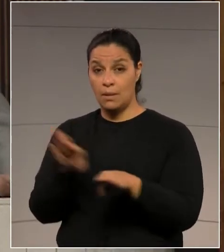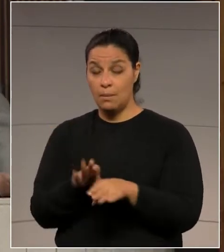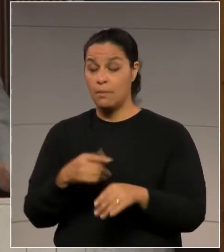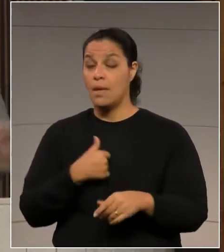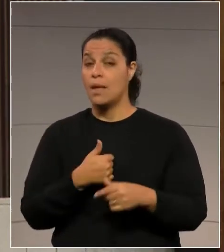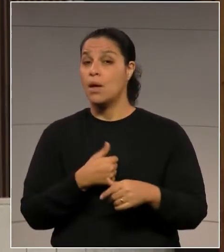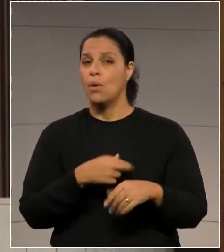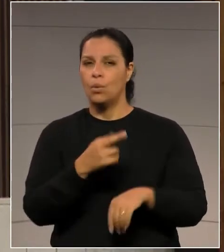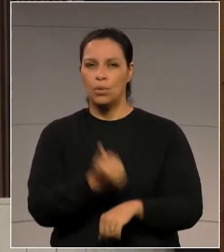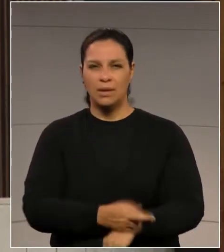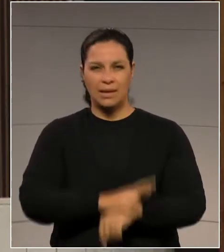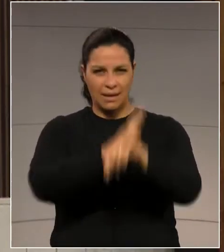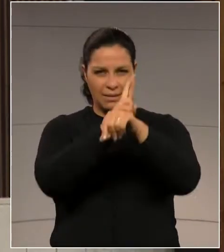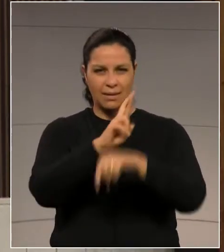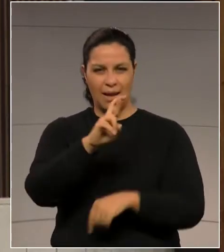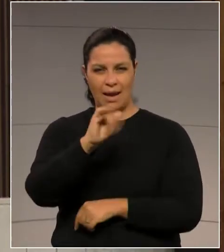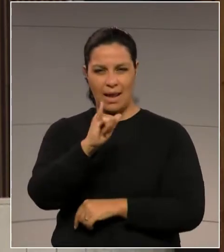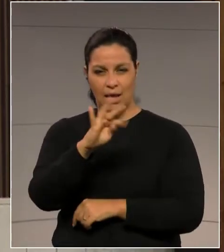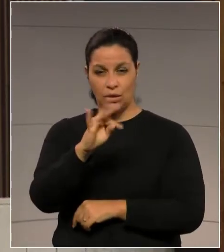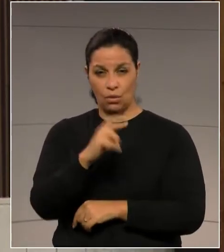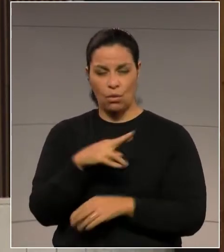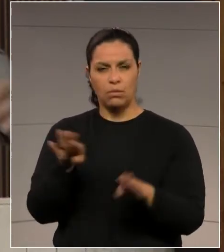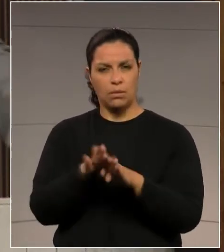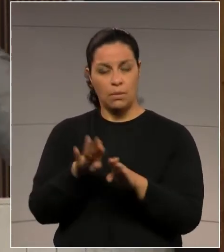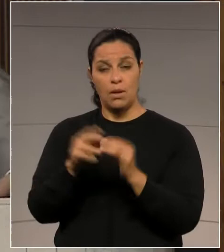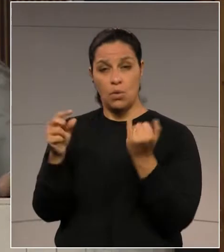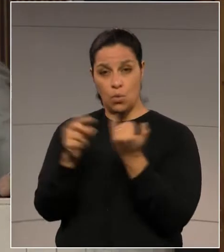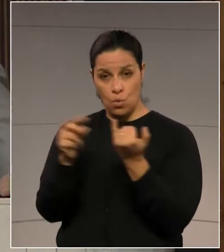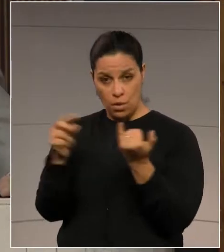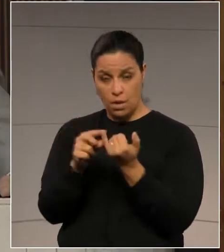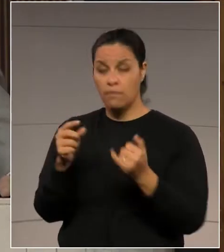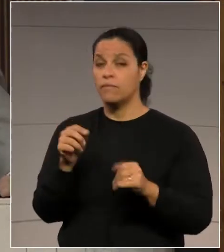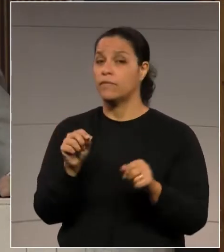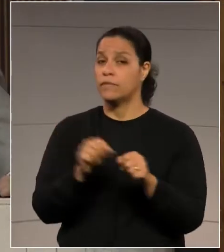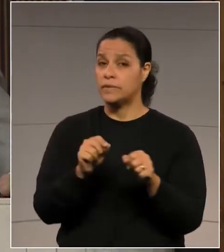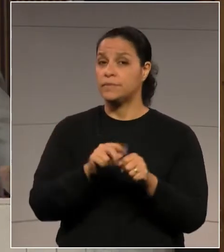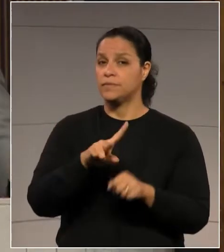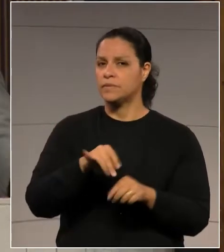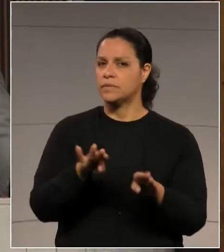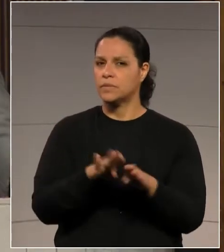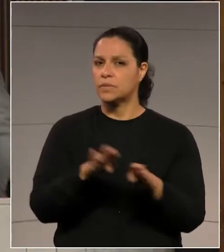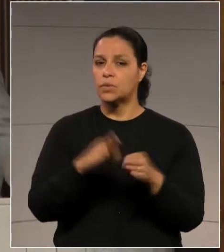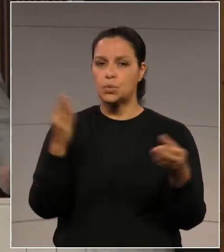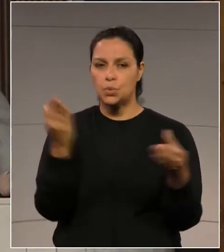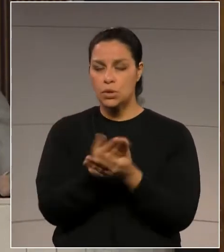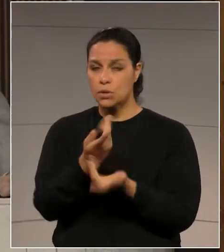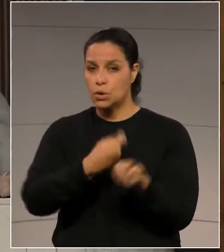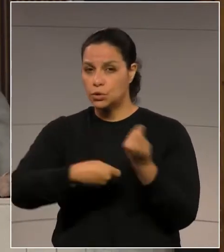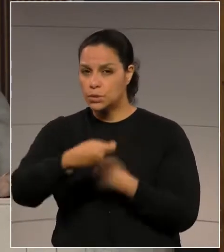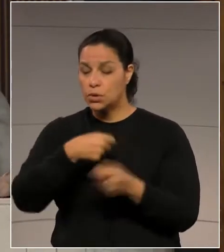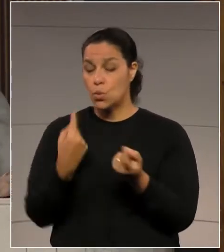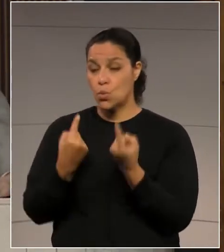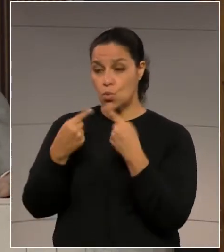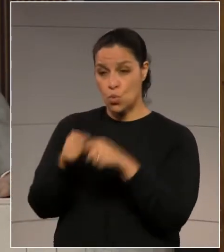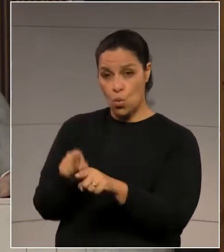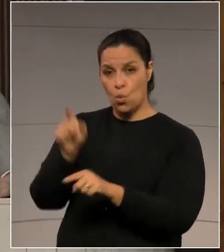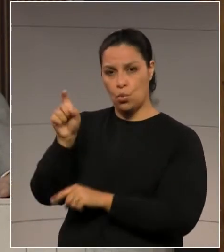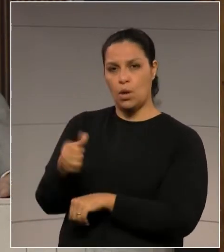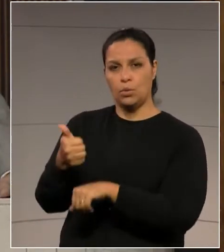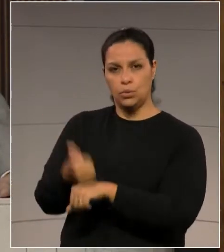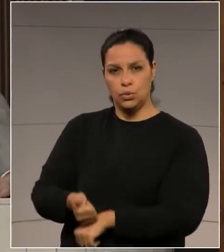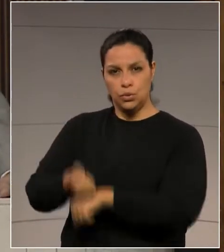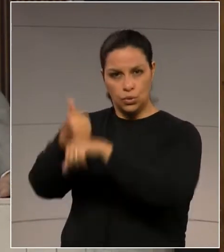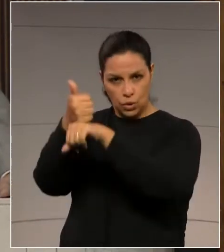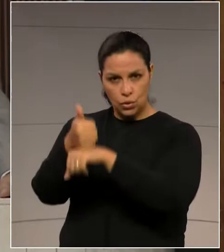do IFPR acatou a denúncia e estará enviando um procedimento administrativo contra o